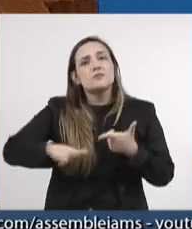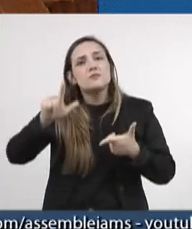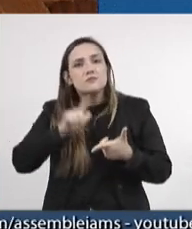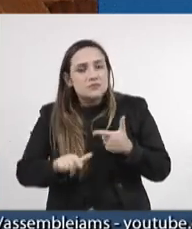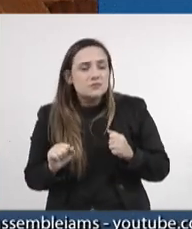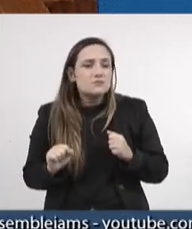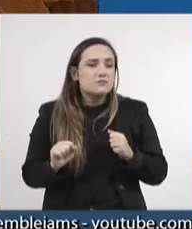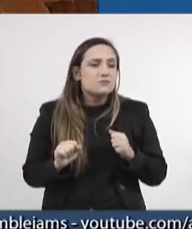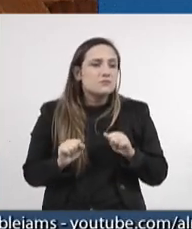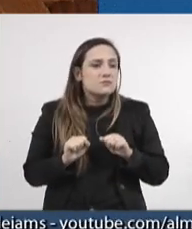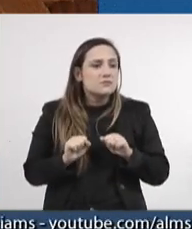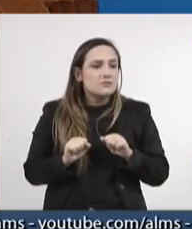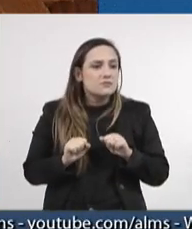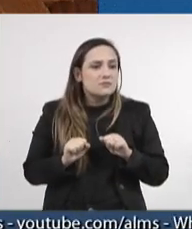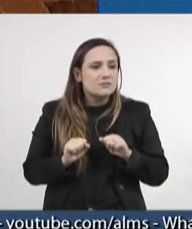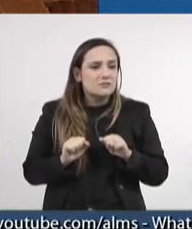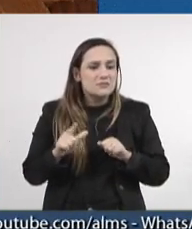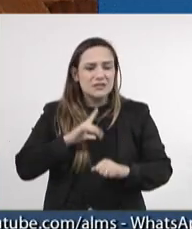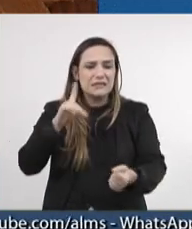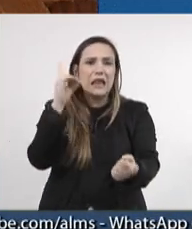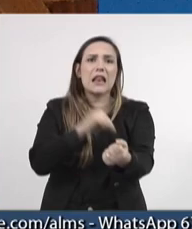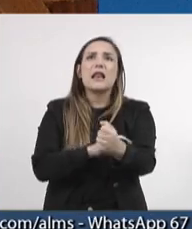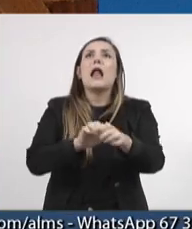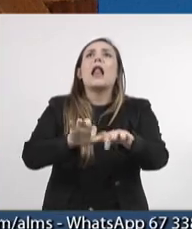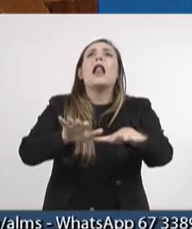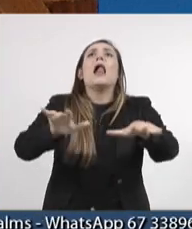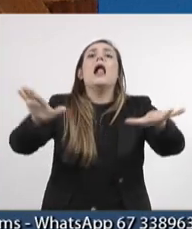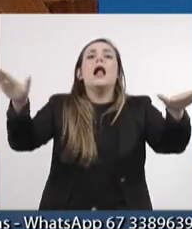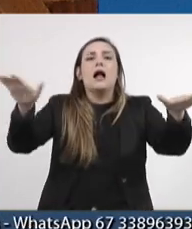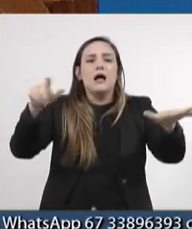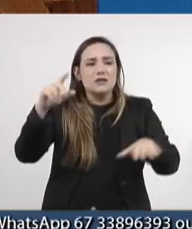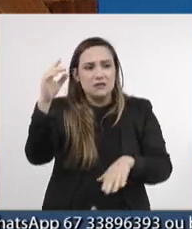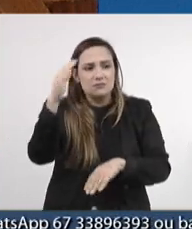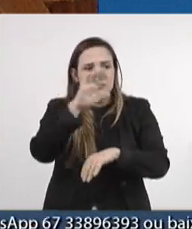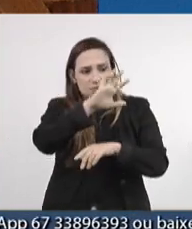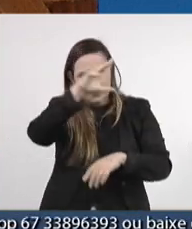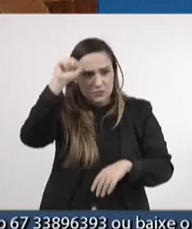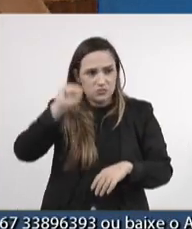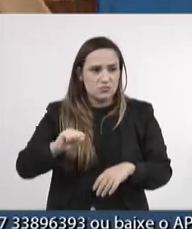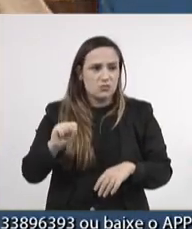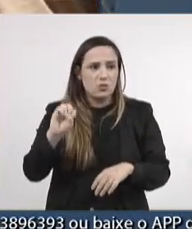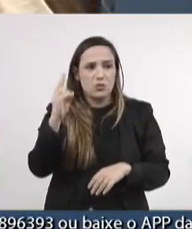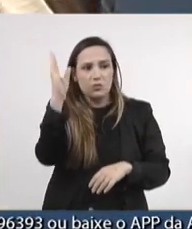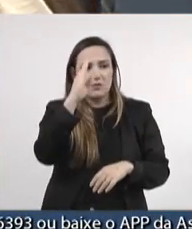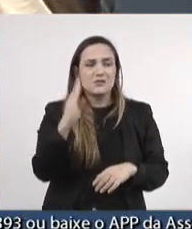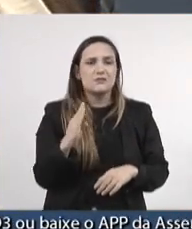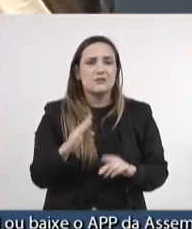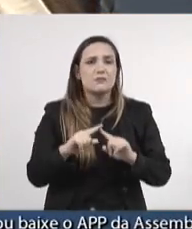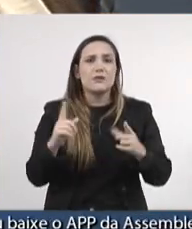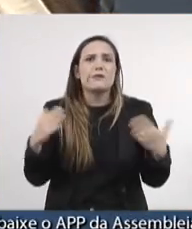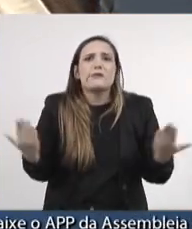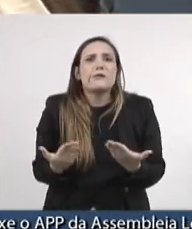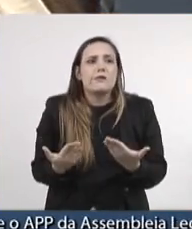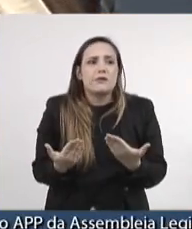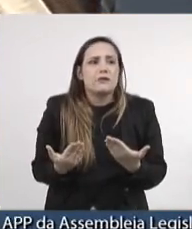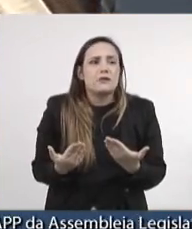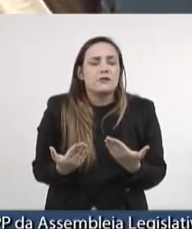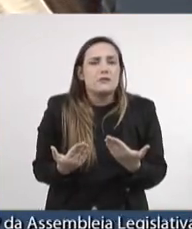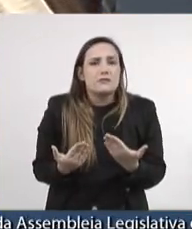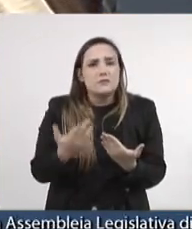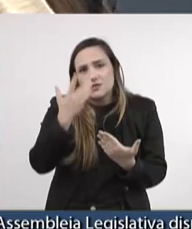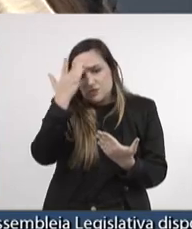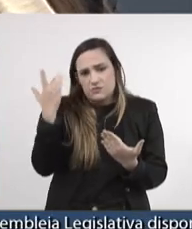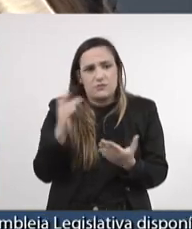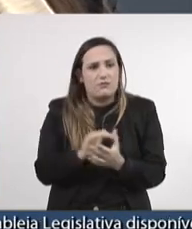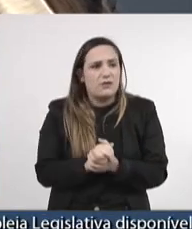de dispersão da dengue no Estado do Mato Grosso do Sul, no Brasil. Sempre a solução dos legisladores,